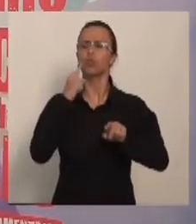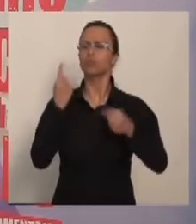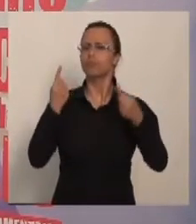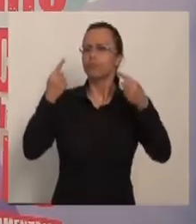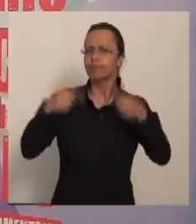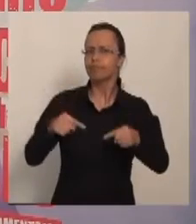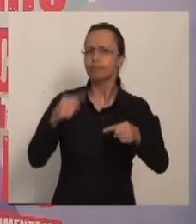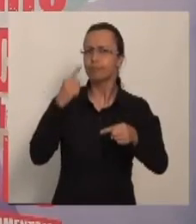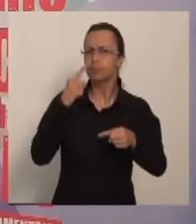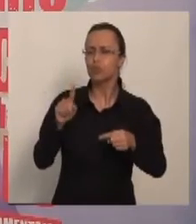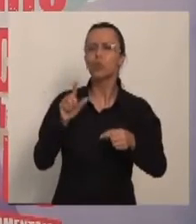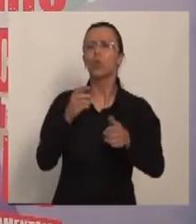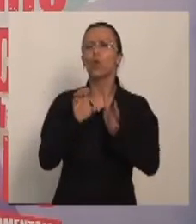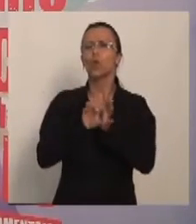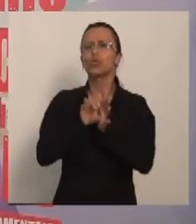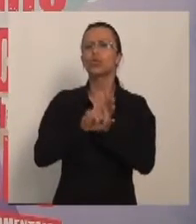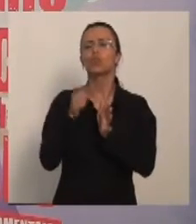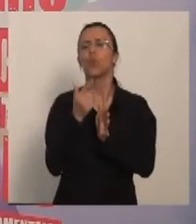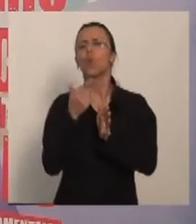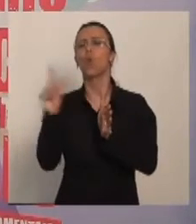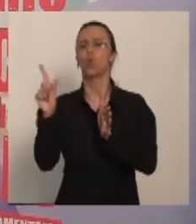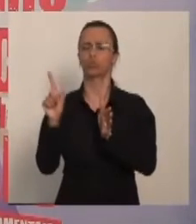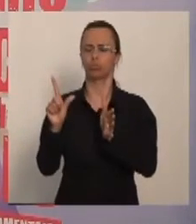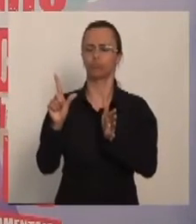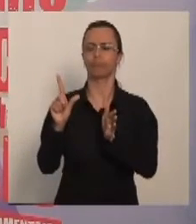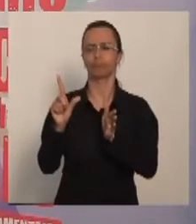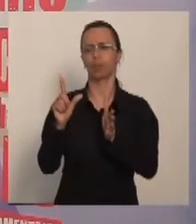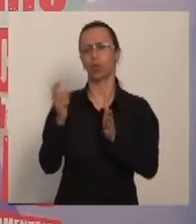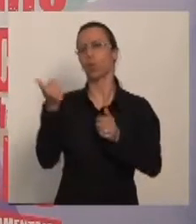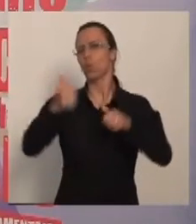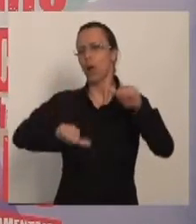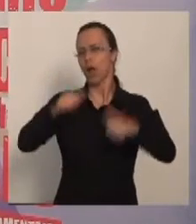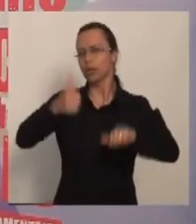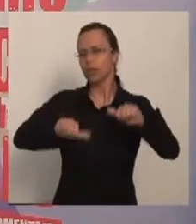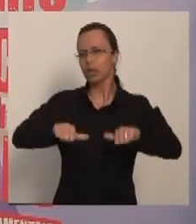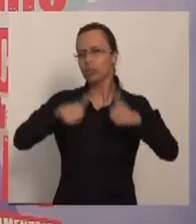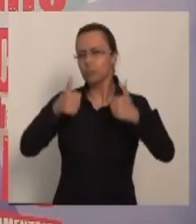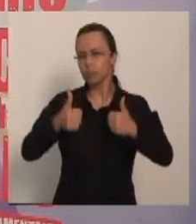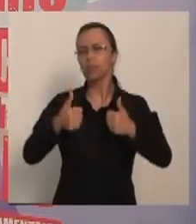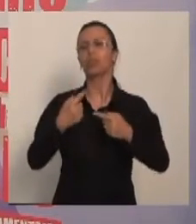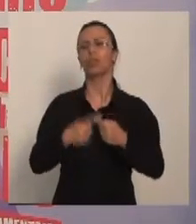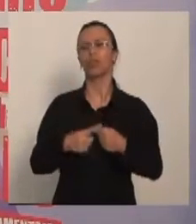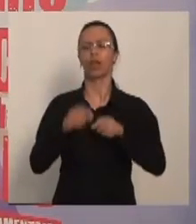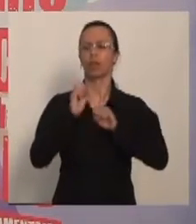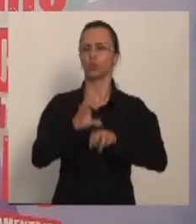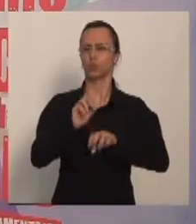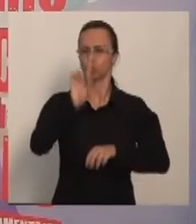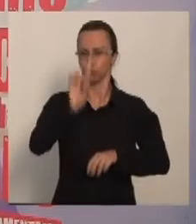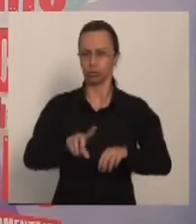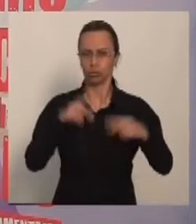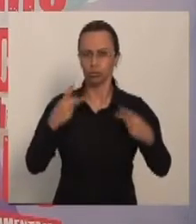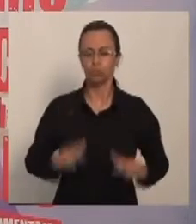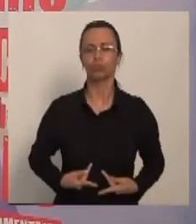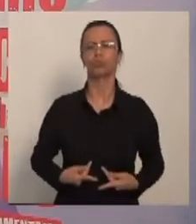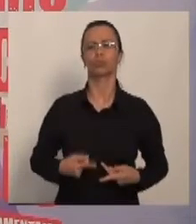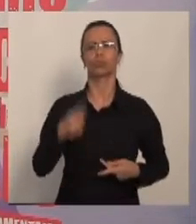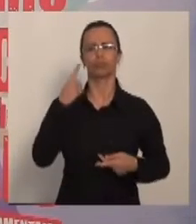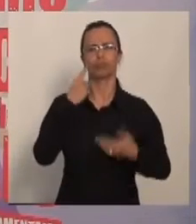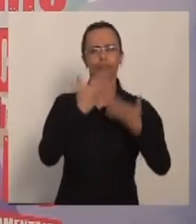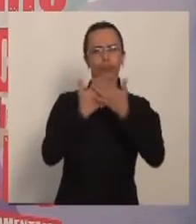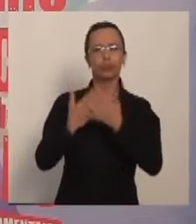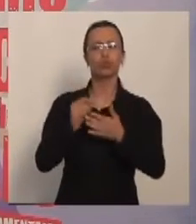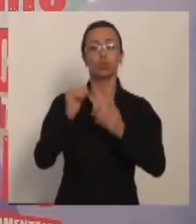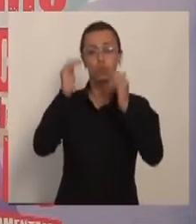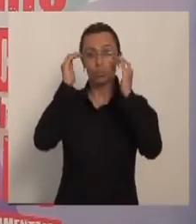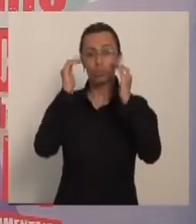mas que faça uma disputa de um outro conceito de qualidade que embarque essa educação em direitos humanos,